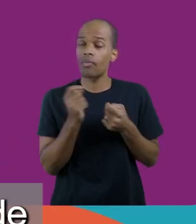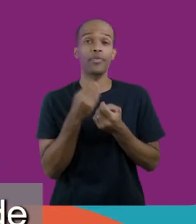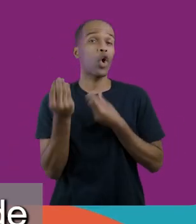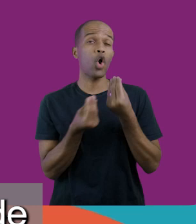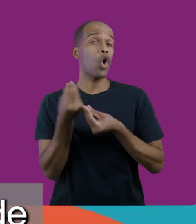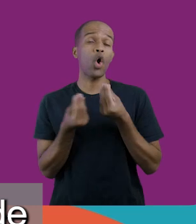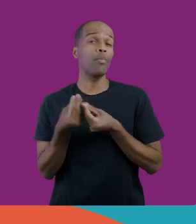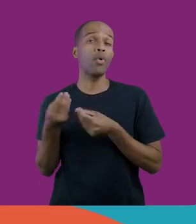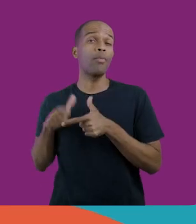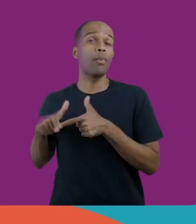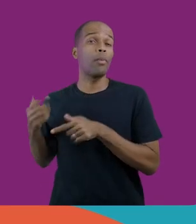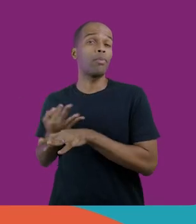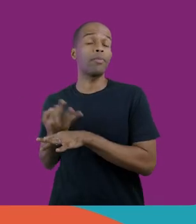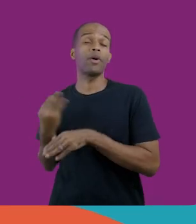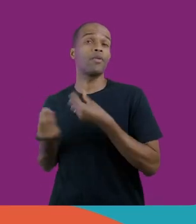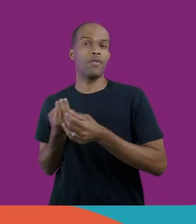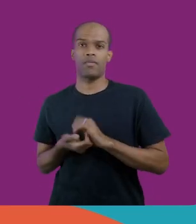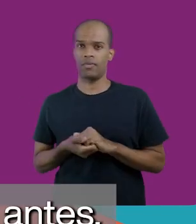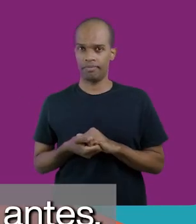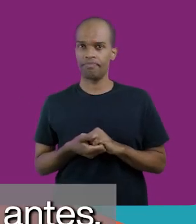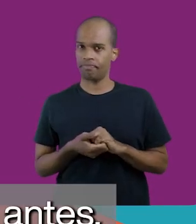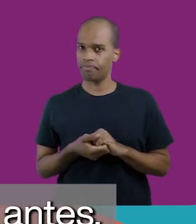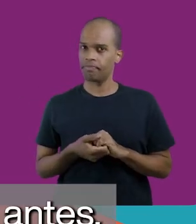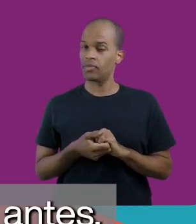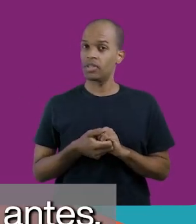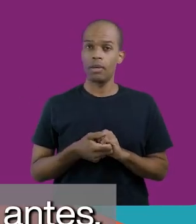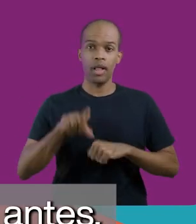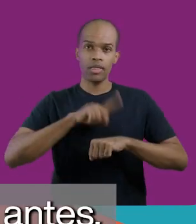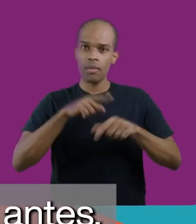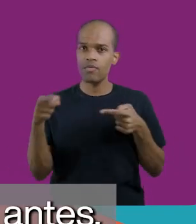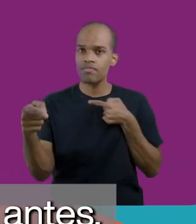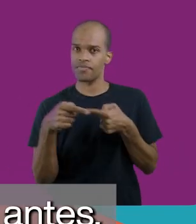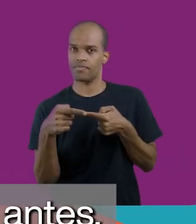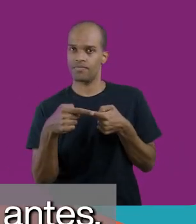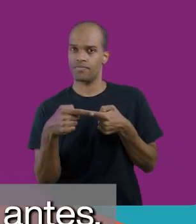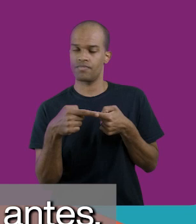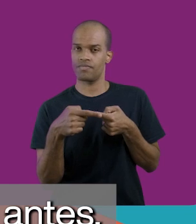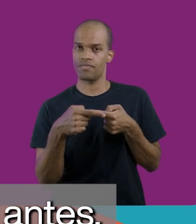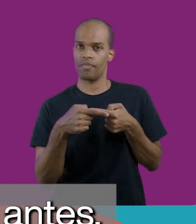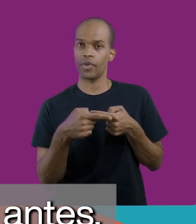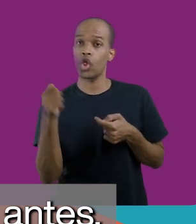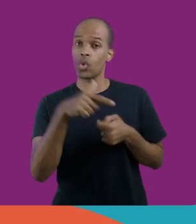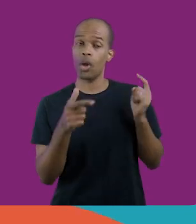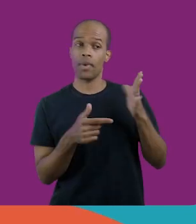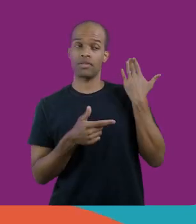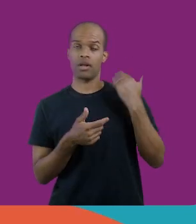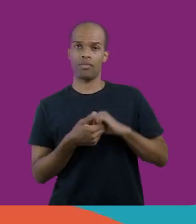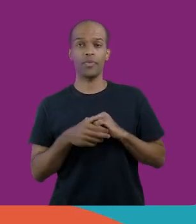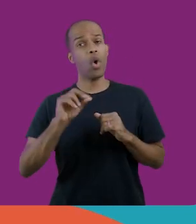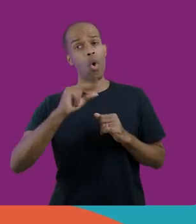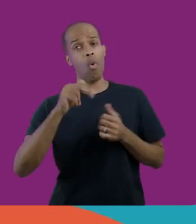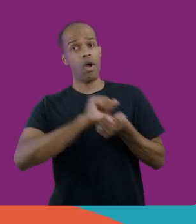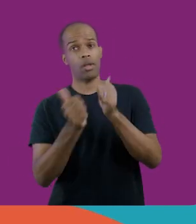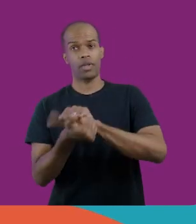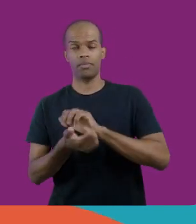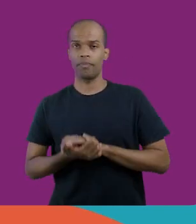como é que a gente lida com a adversidade que está aqui na nossa frente. Então, vai ter que ser mais curto prazo do que ela era antes. Então, tem uma